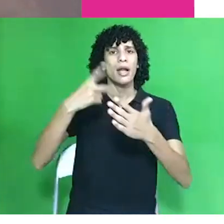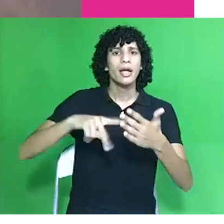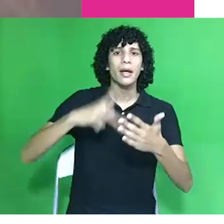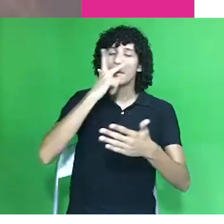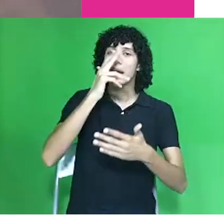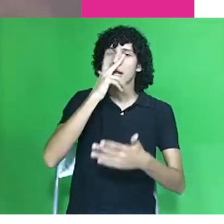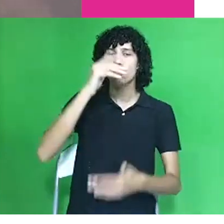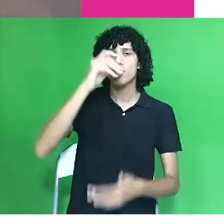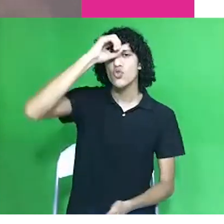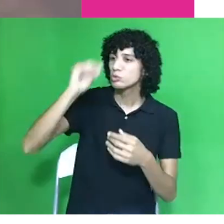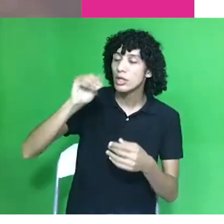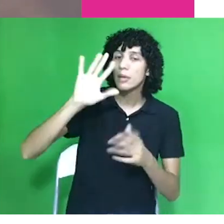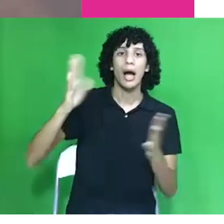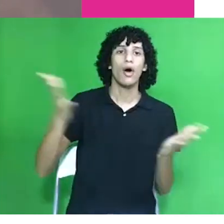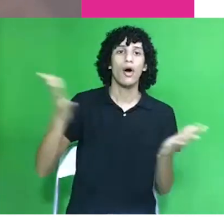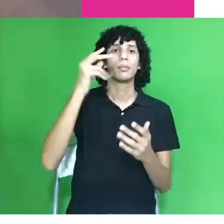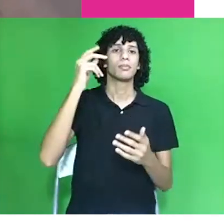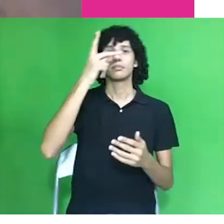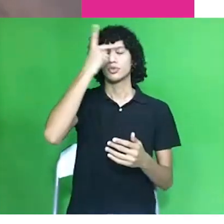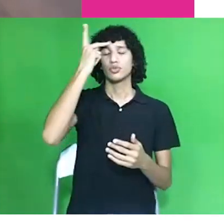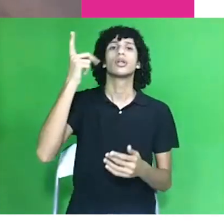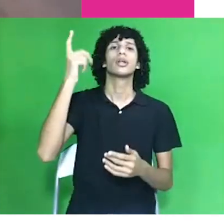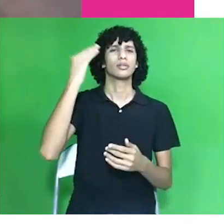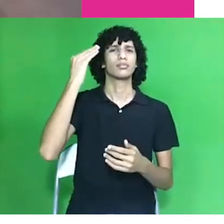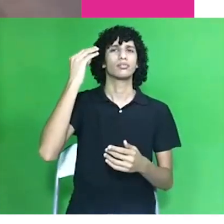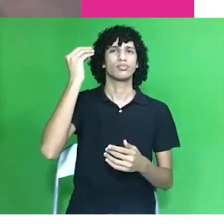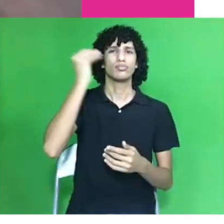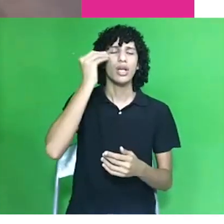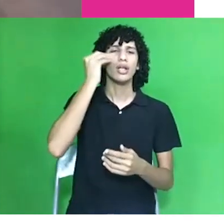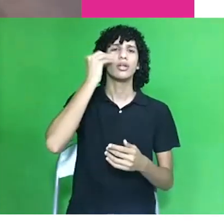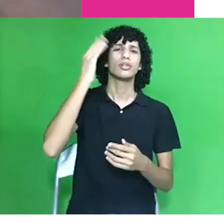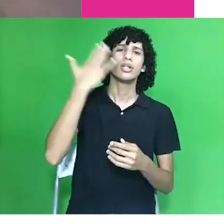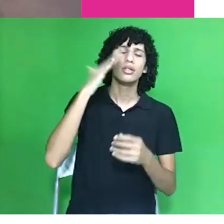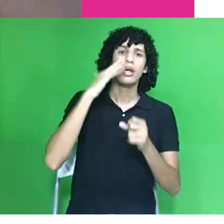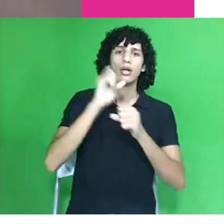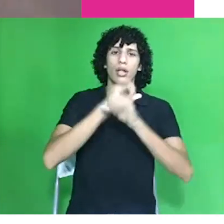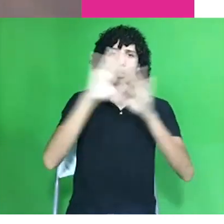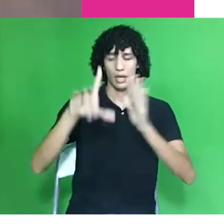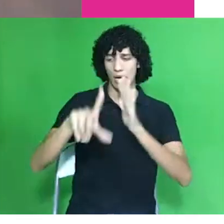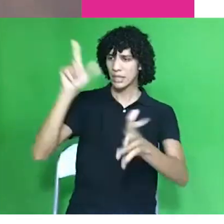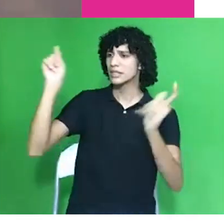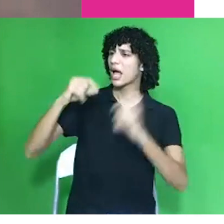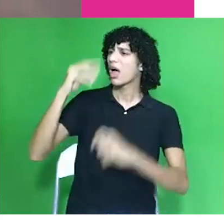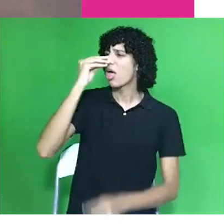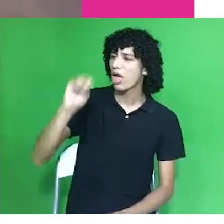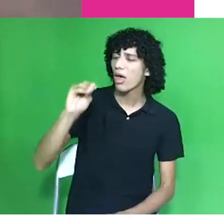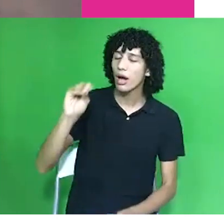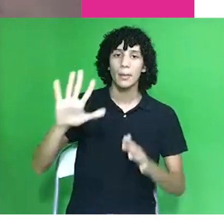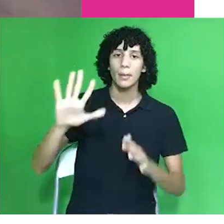estão se tornando mais conscientes. Antigamente nós escolhíamos ignorá-las, mas existem barreiras que